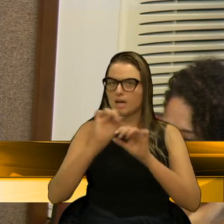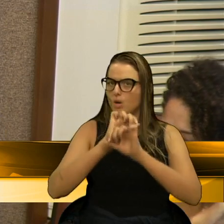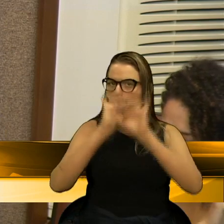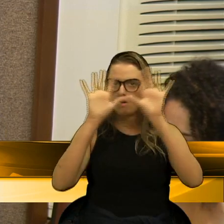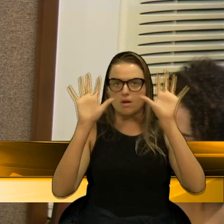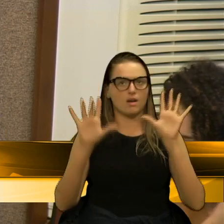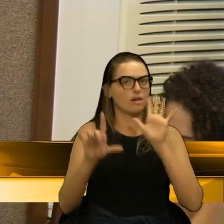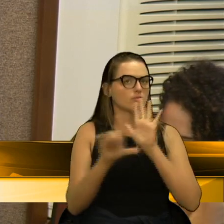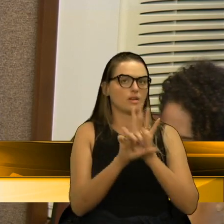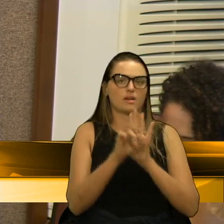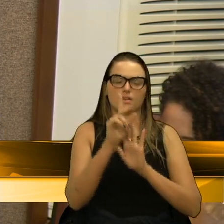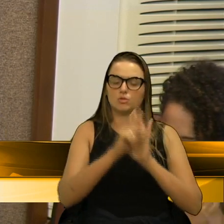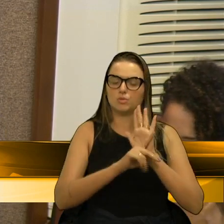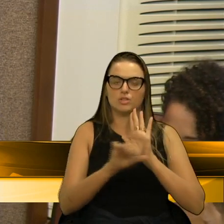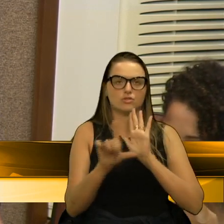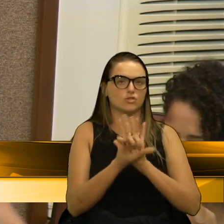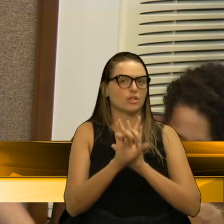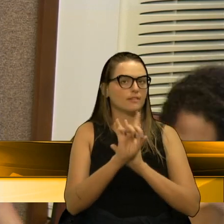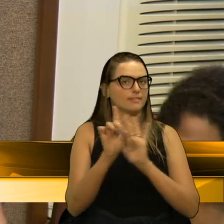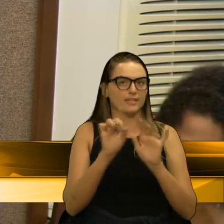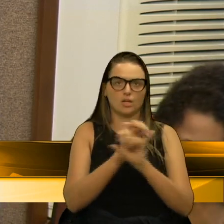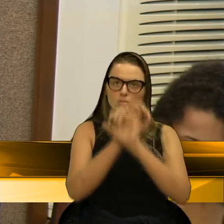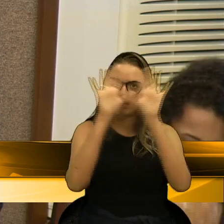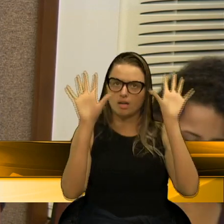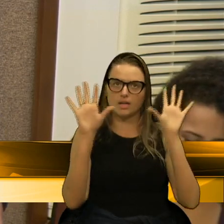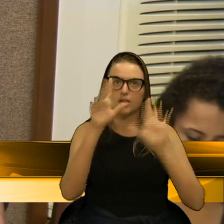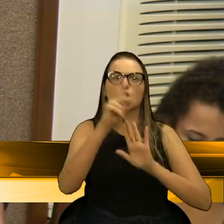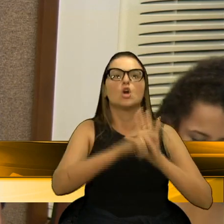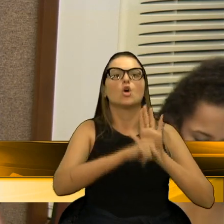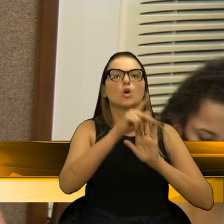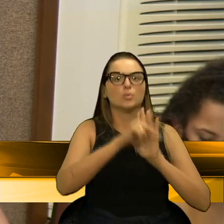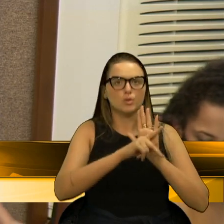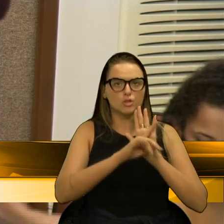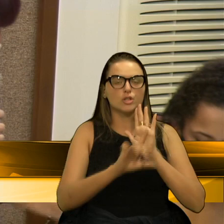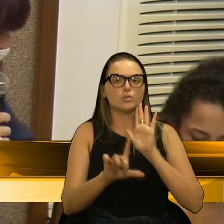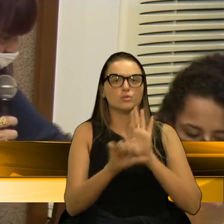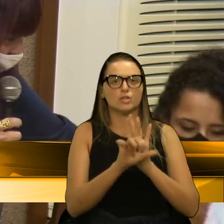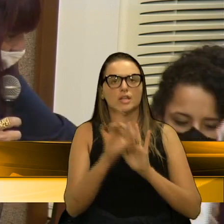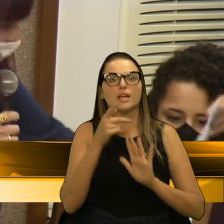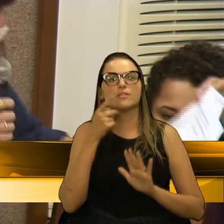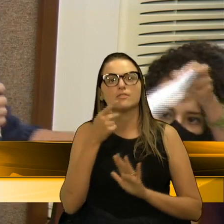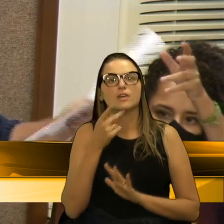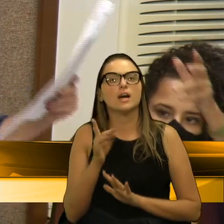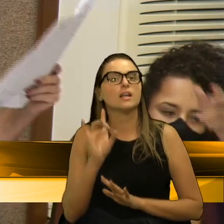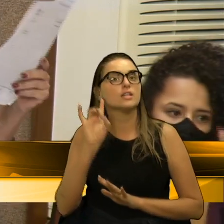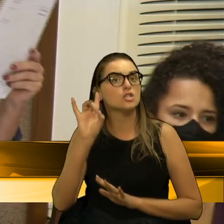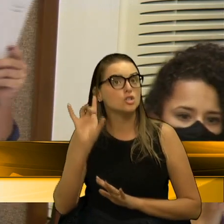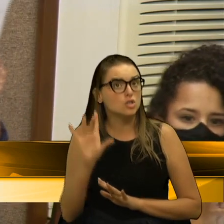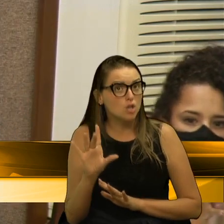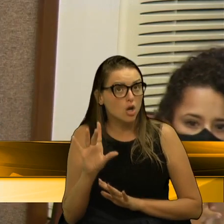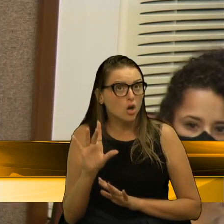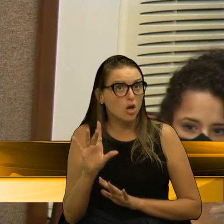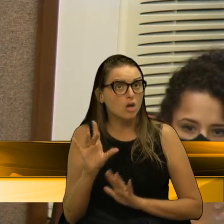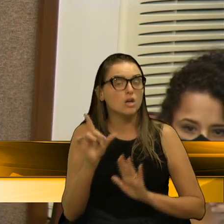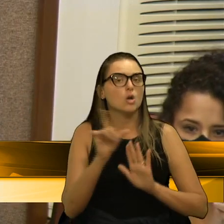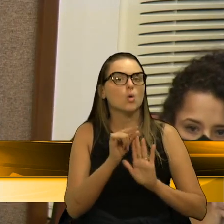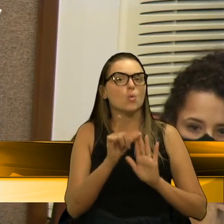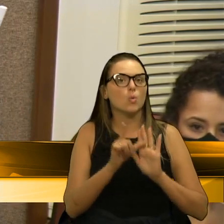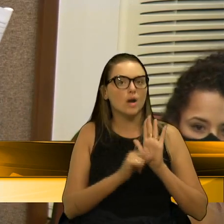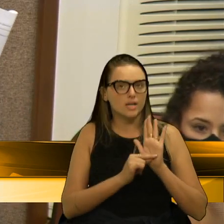lei, no projeto de lei. O projeto de lei, ele fala apenas um artigo,